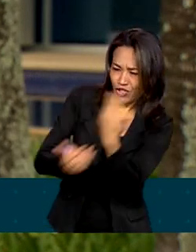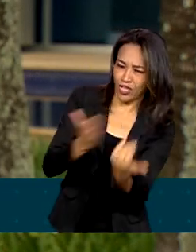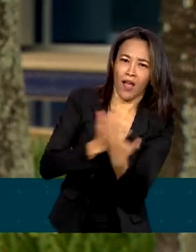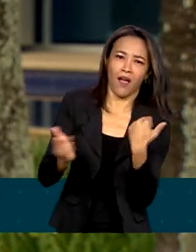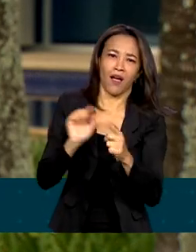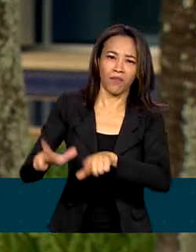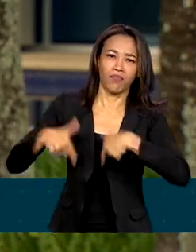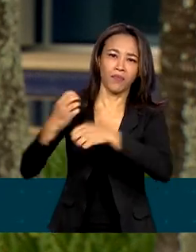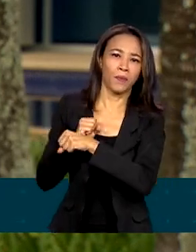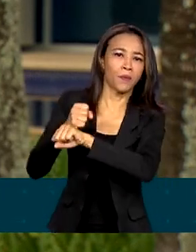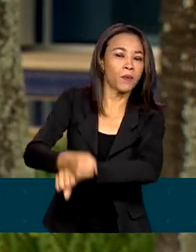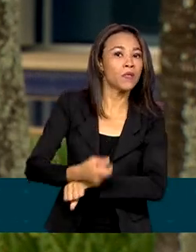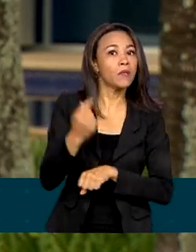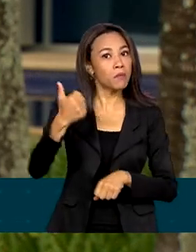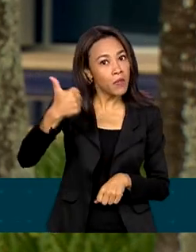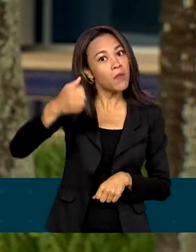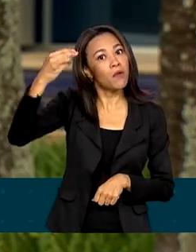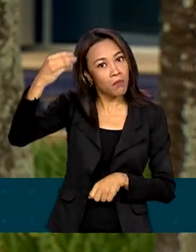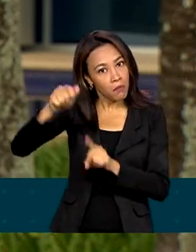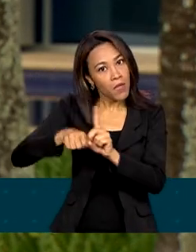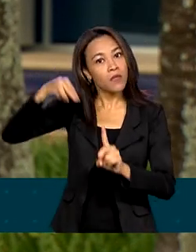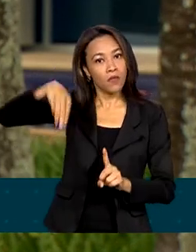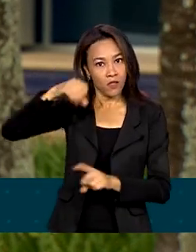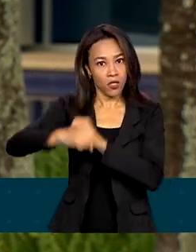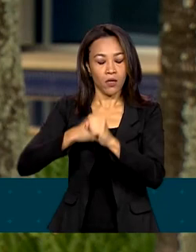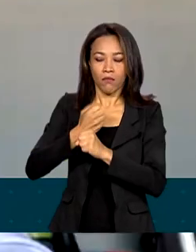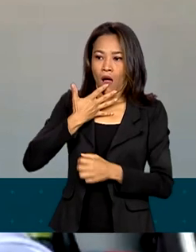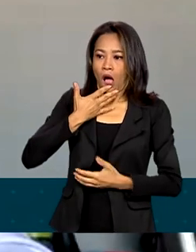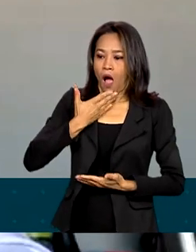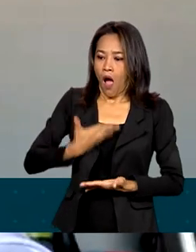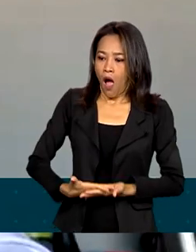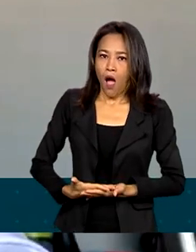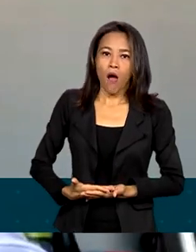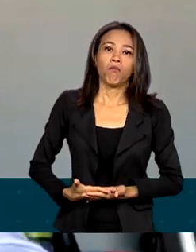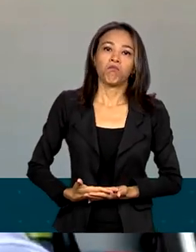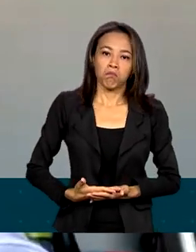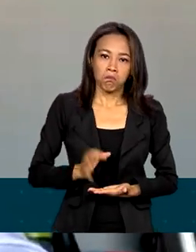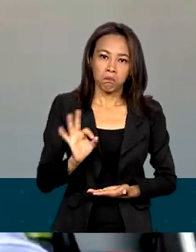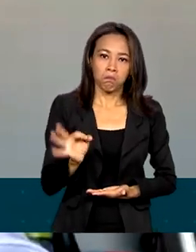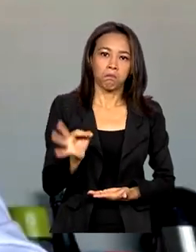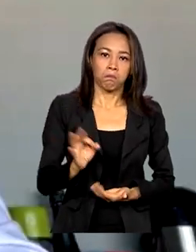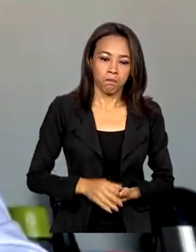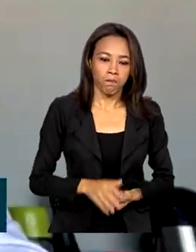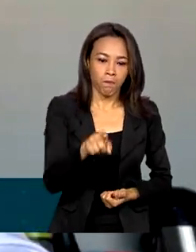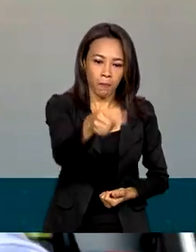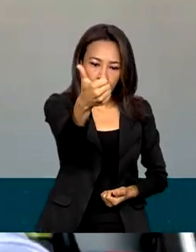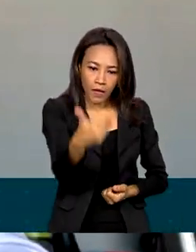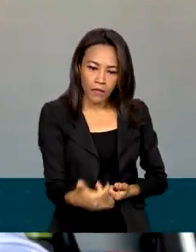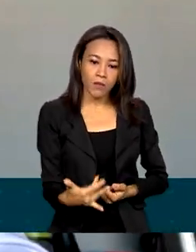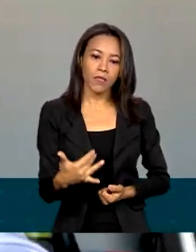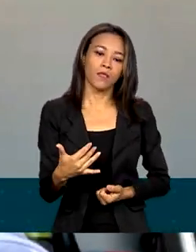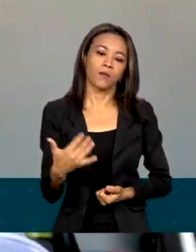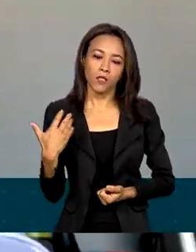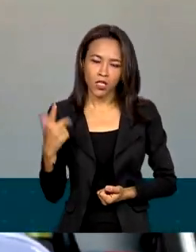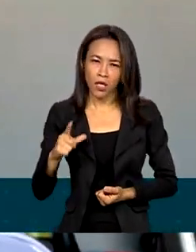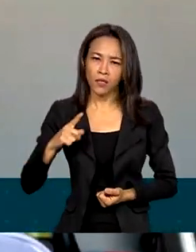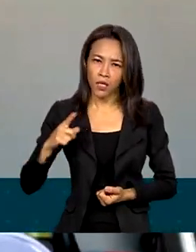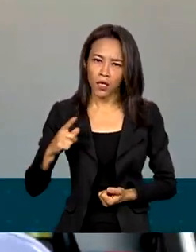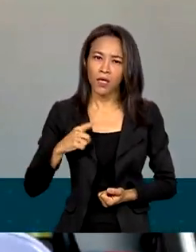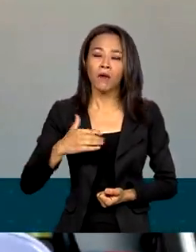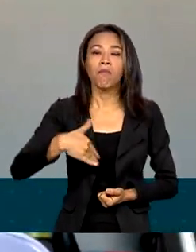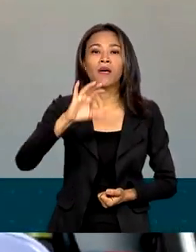só nos primeiros meses deste ano já impressiona. Até o momento, inclusive com as ações fiscais que estão em andamento, mais de